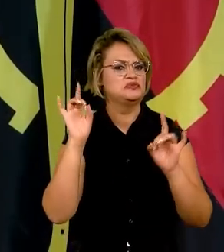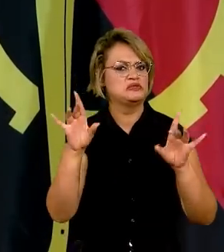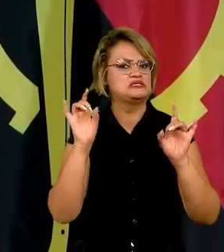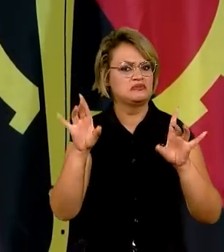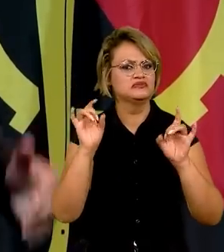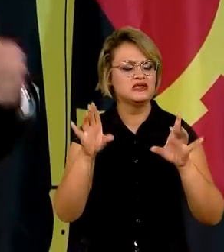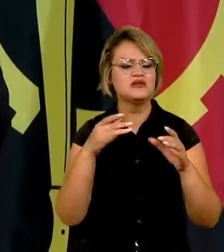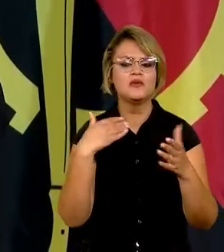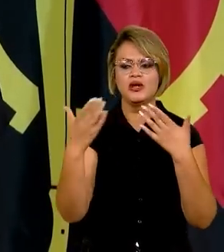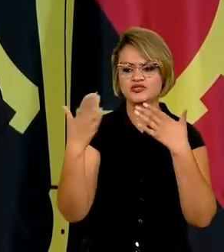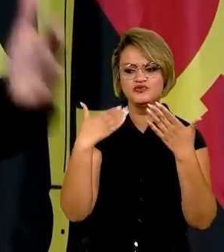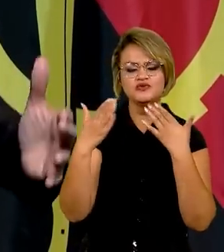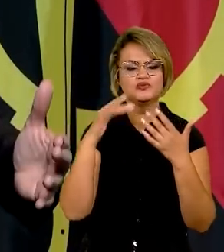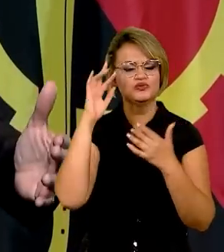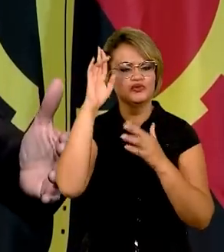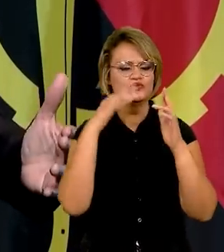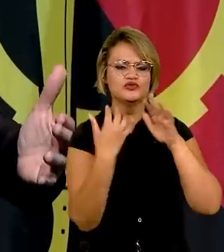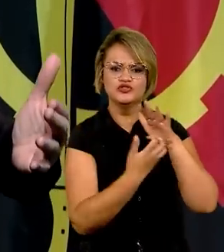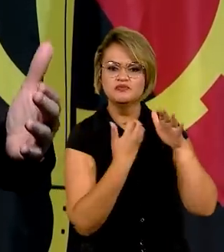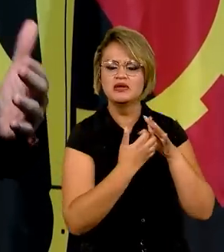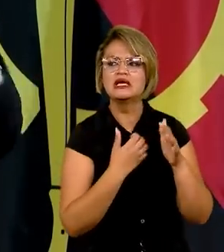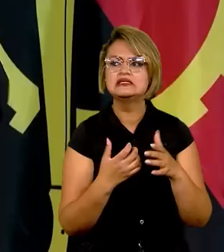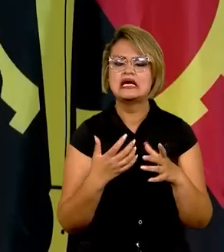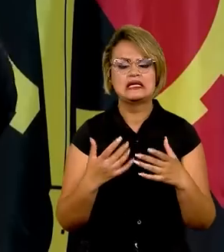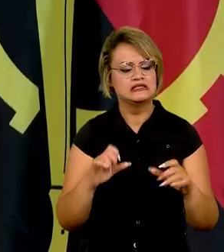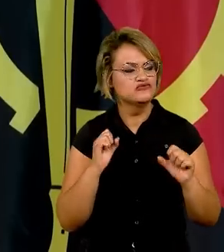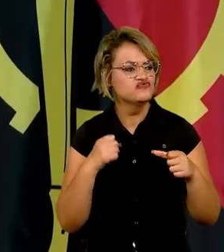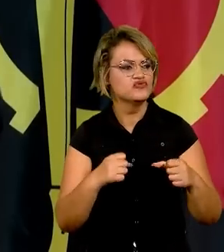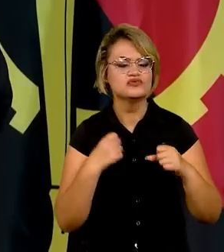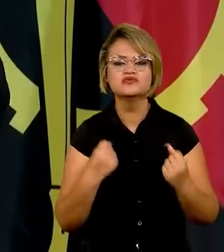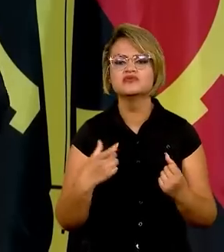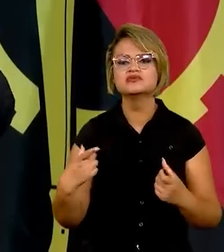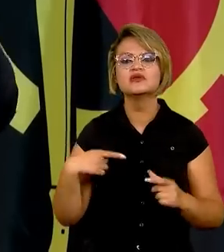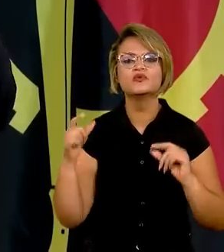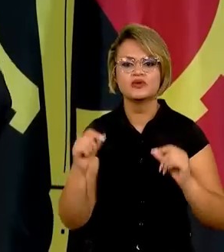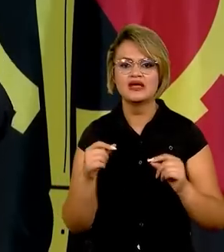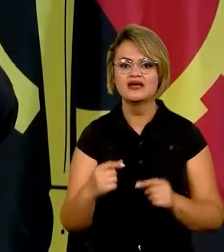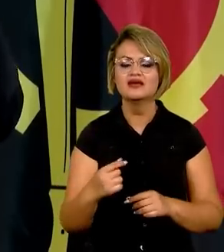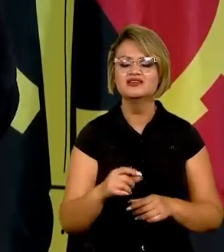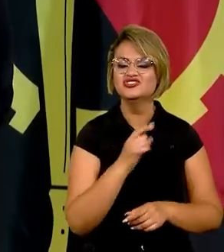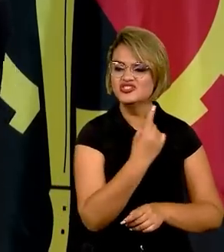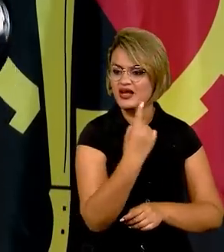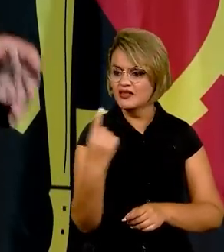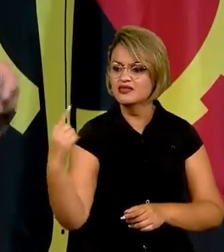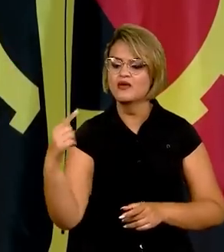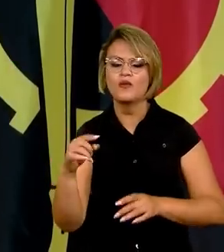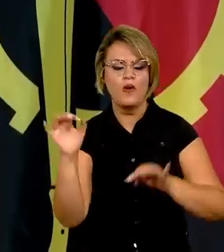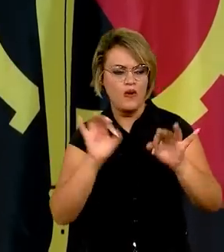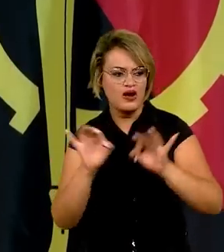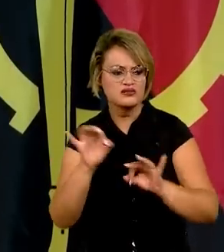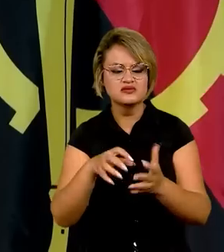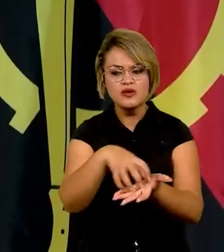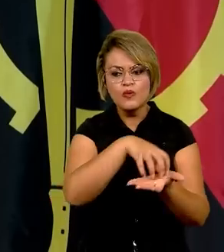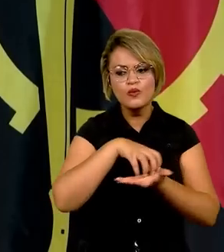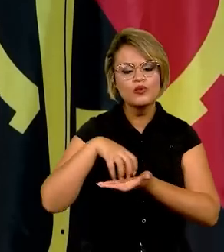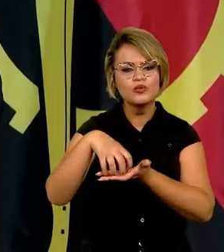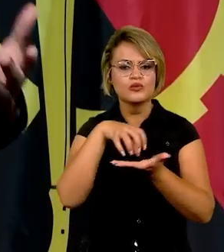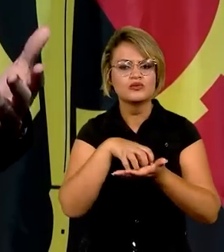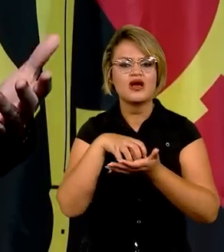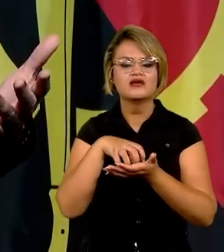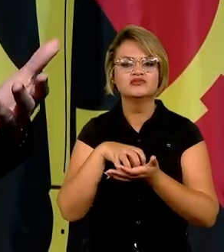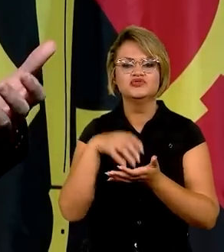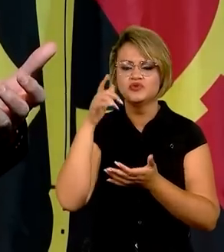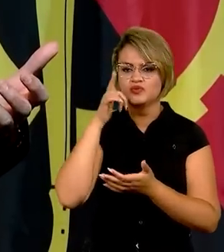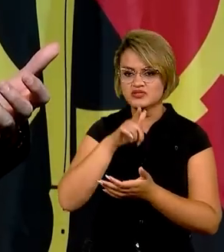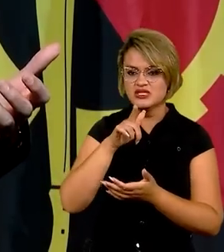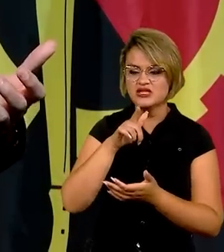os empresários há uma disposição enorme de todos os segmentos de montarem alguma unidade de aqui e não atrás apenas de